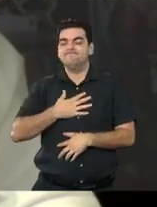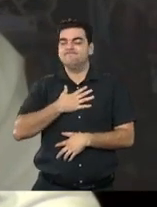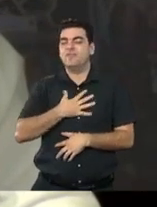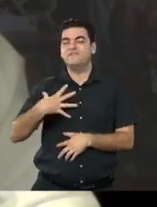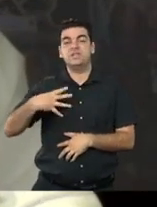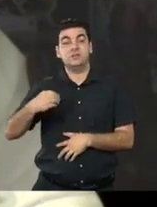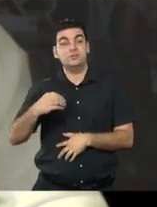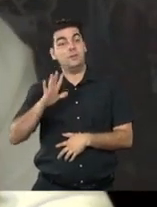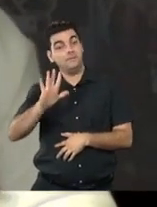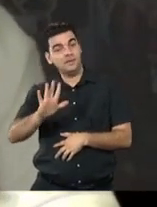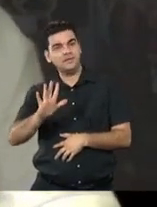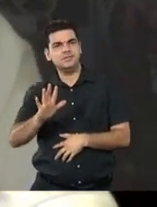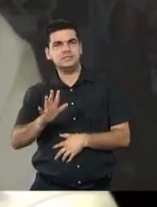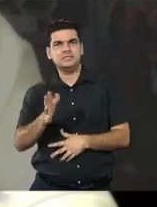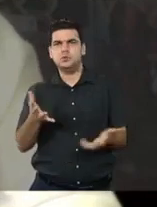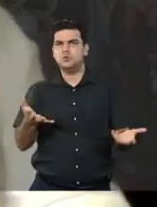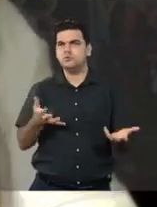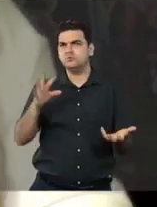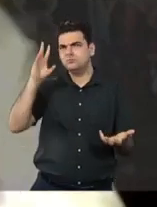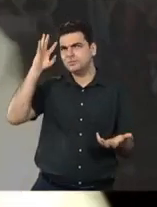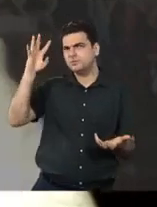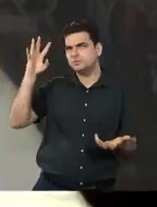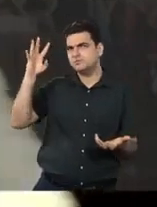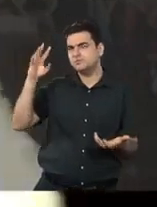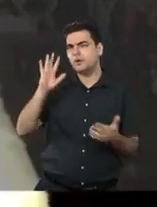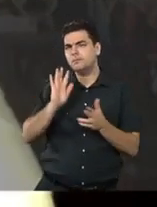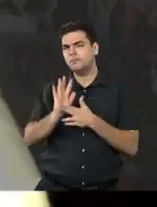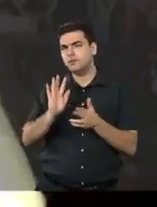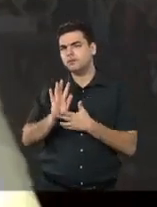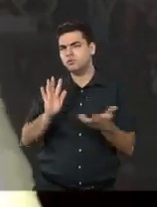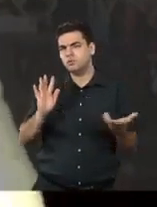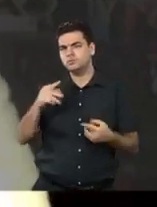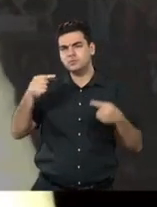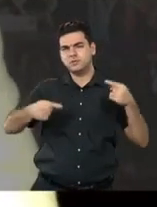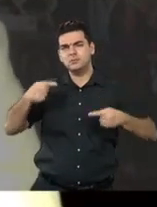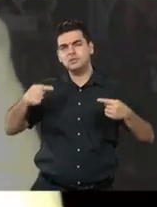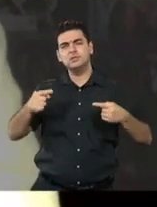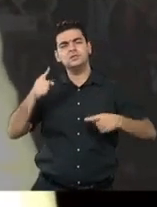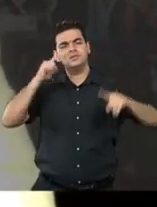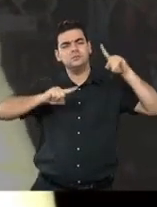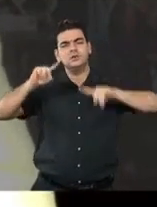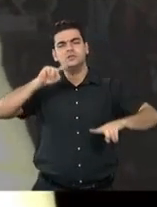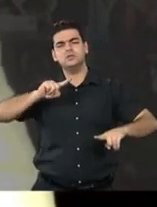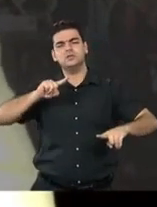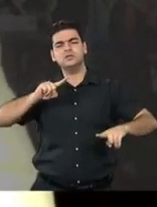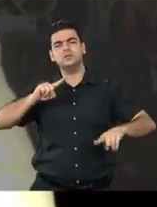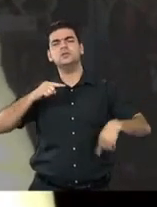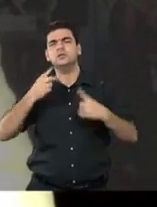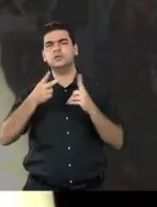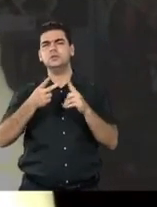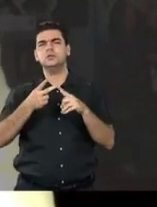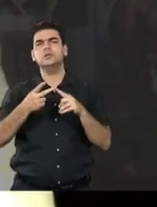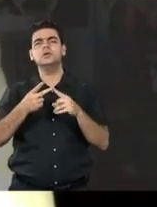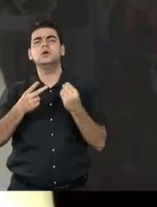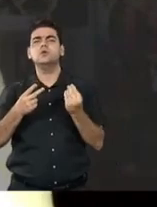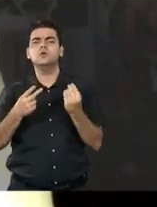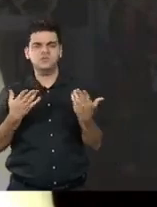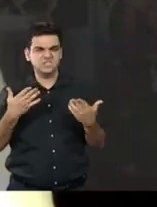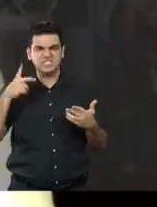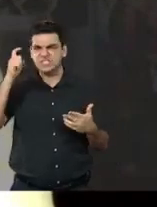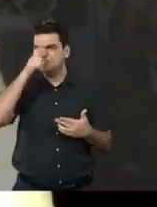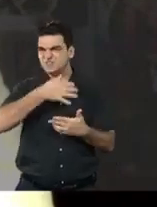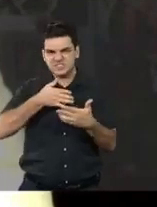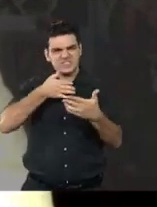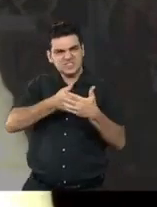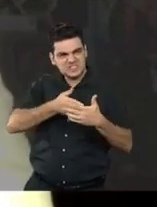Joênia, se uma dúvida que me ocorreu, pensando nessa pauta, falando sobre liderança e também sobre os percalços que a gente